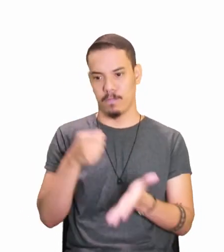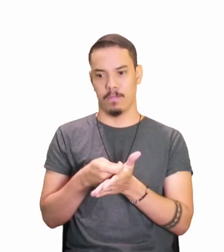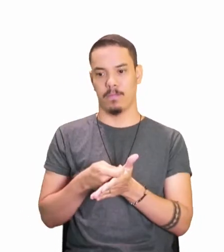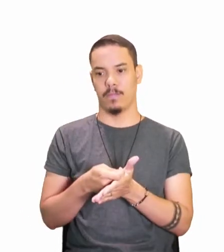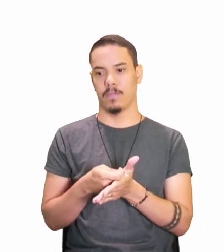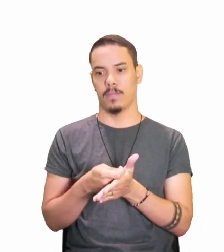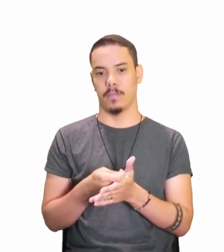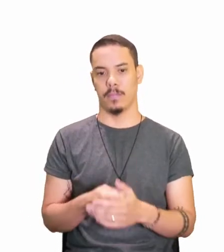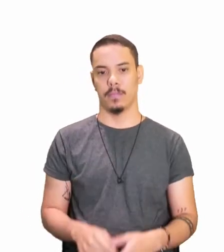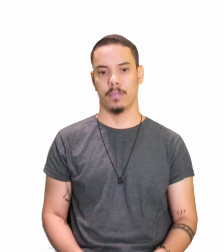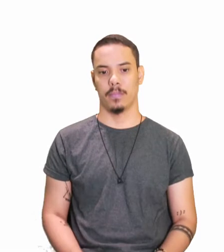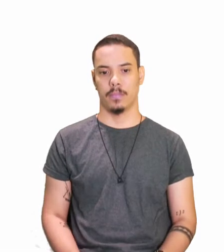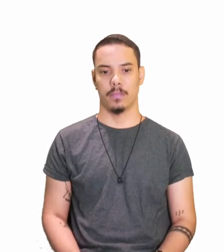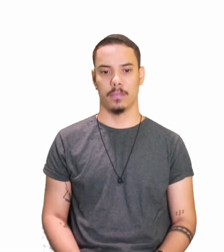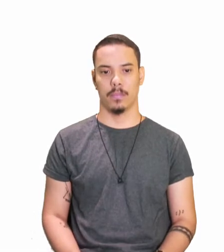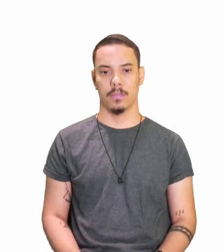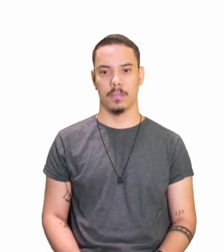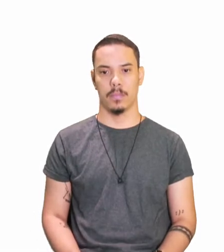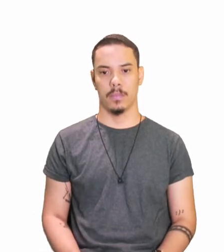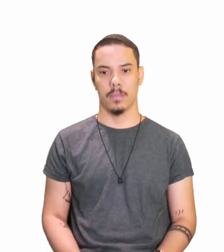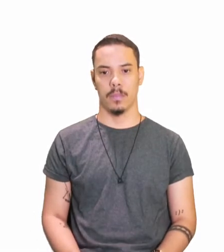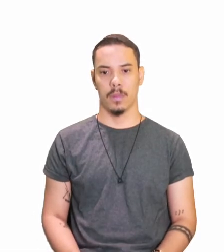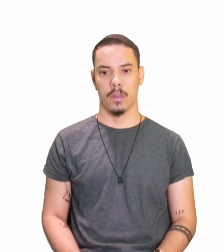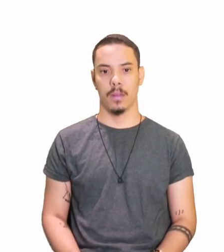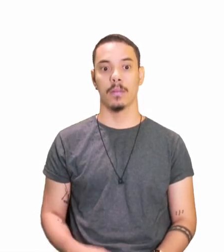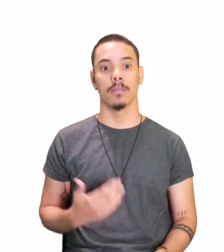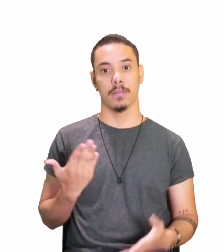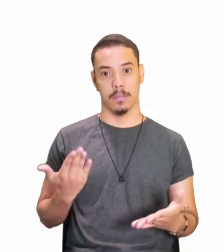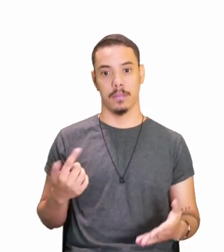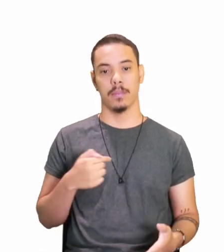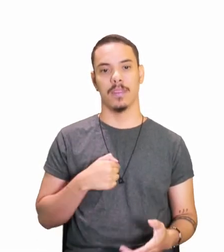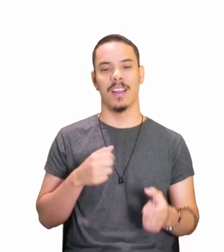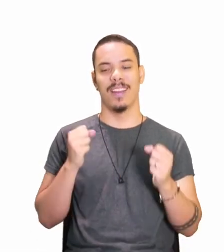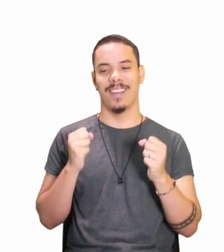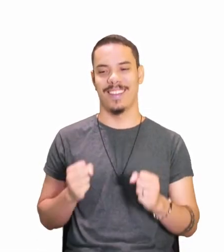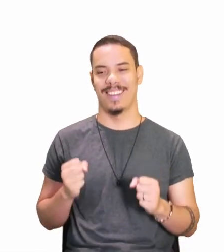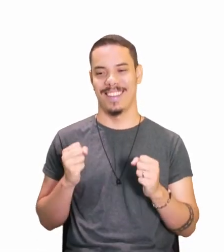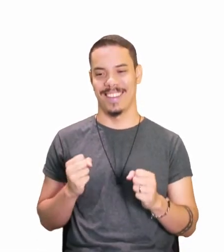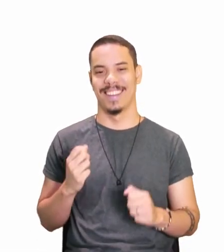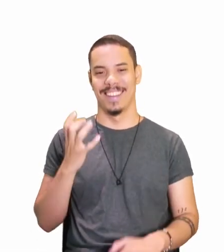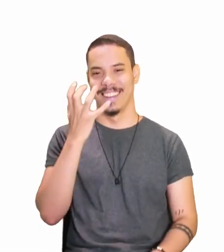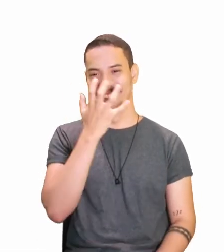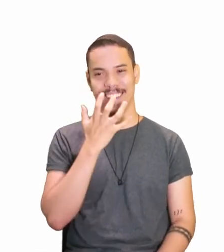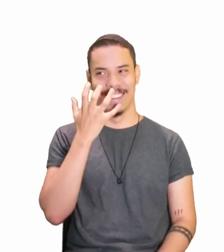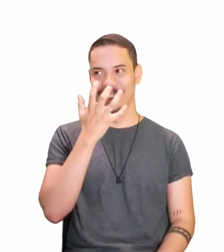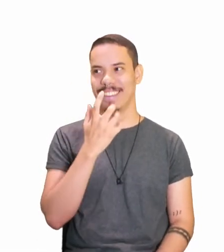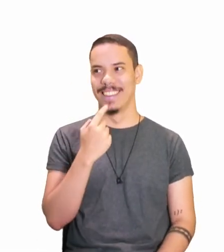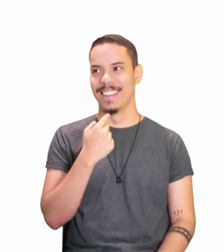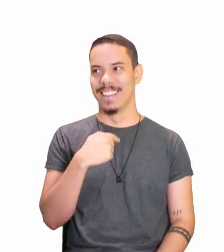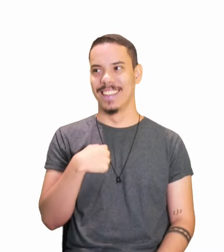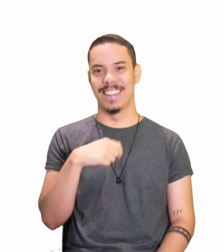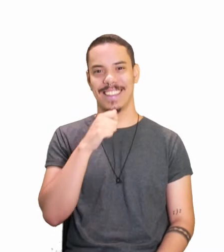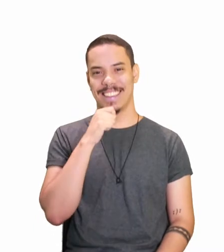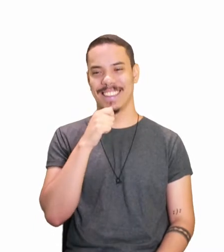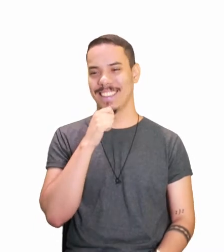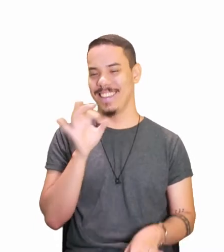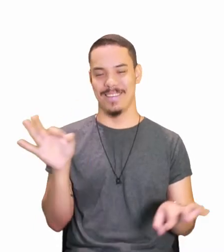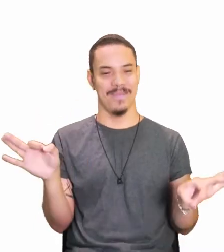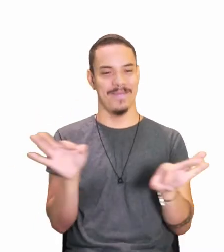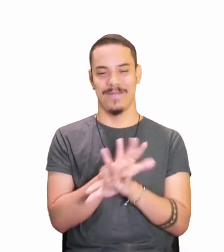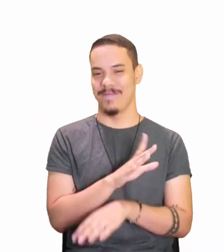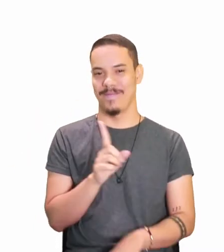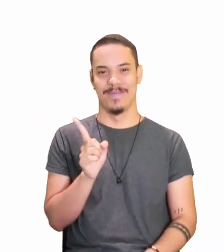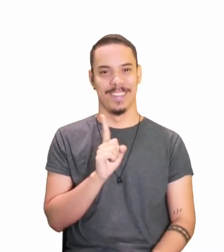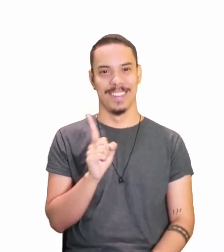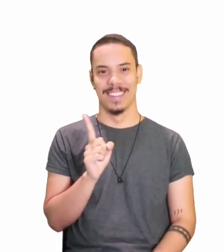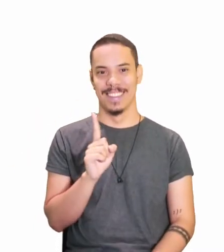Então, vamos ler aqui, eu poderia cantar, mas, não estou preparada, pra isso, vai se alguém, goste da minha